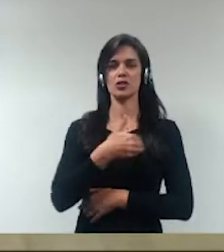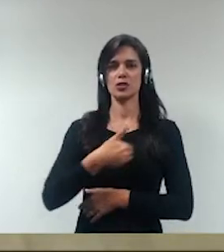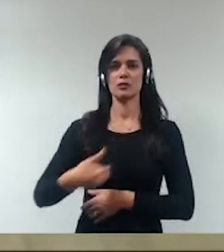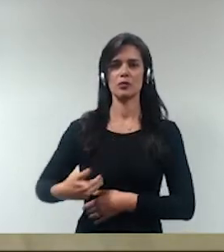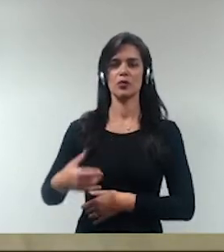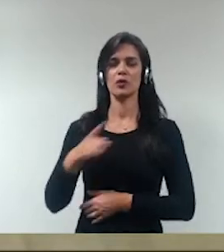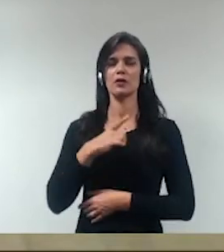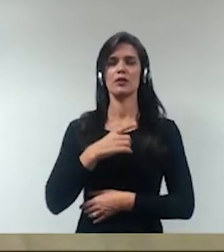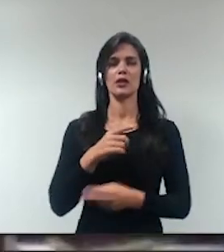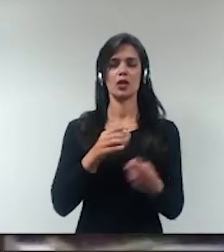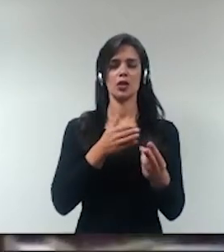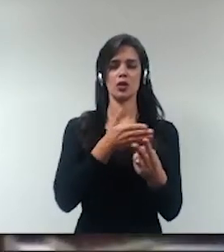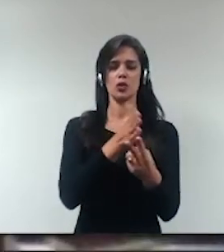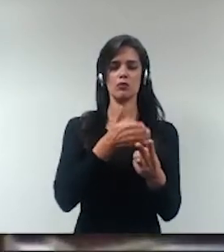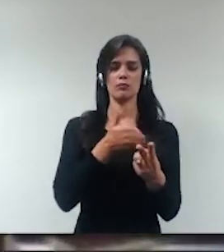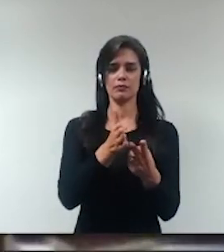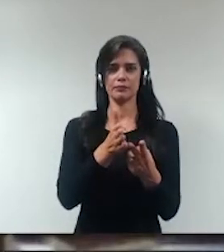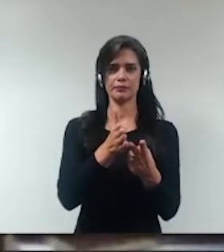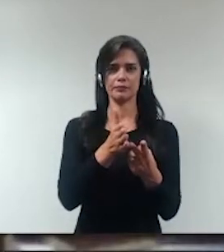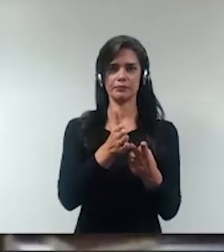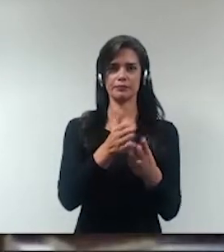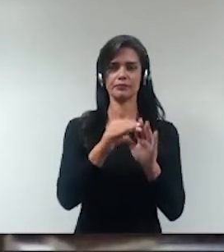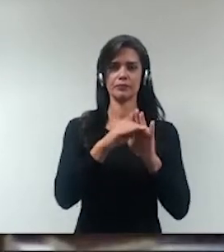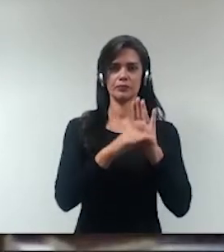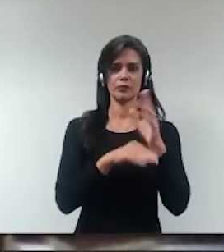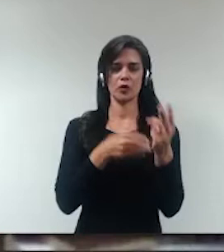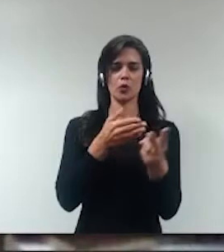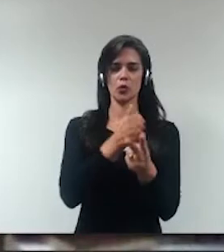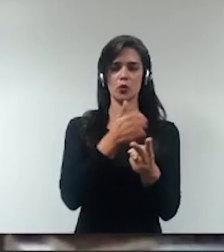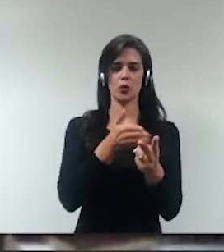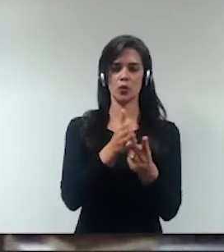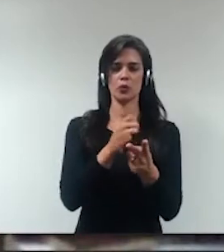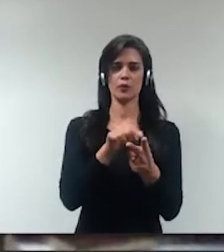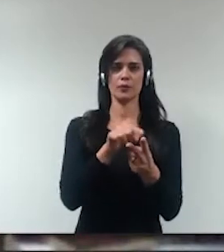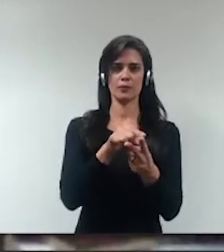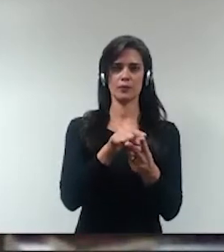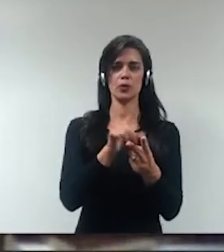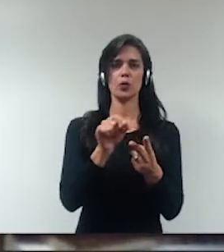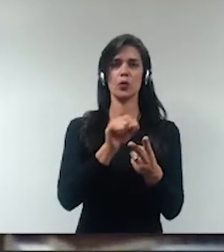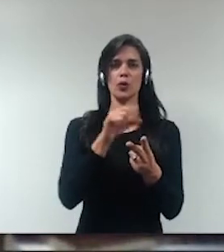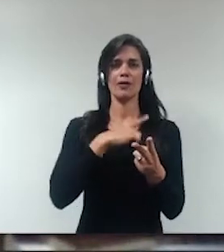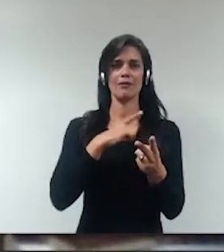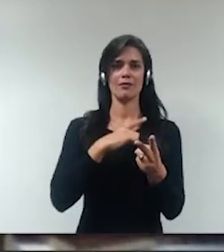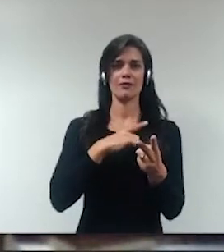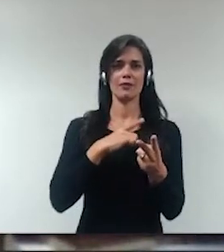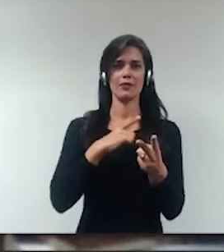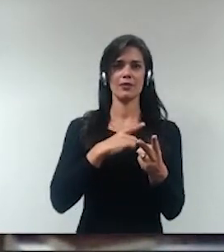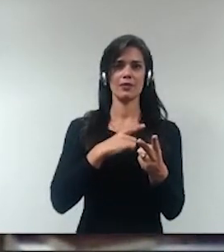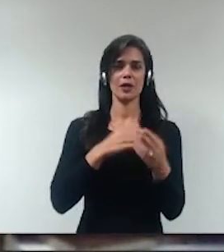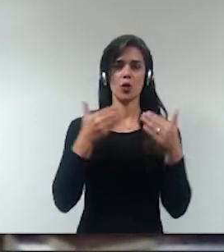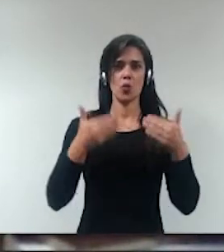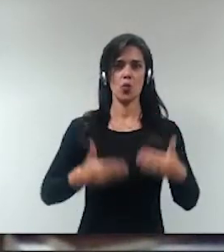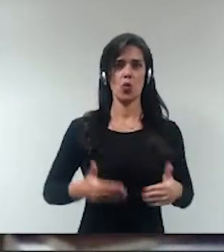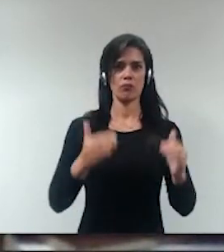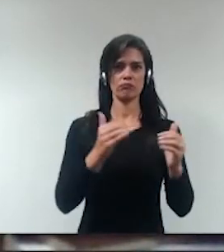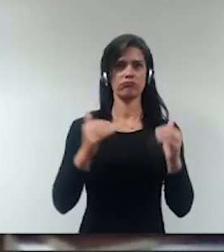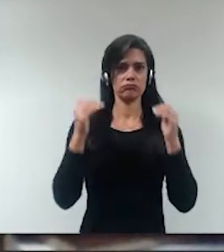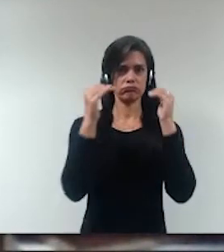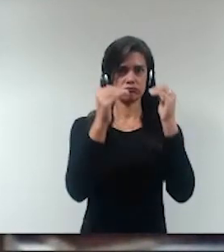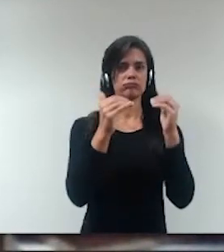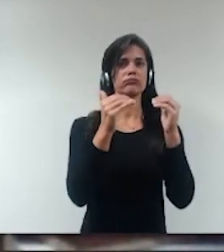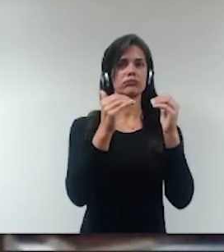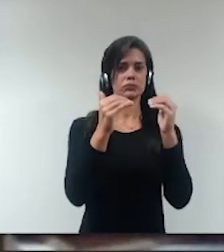importantes, né. A primeira delas, fazer incorporar padrões elevados de conduta pela alta